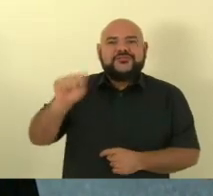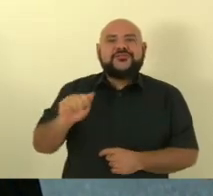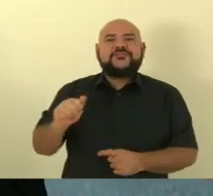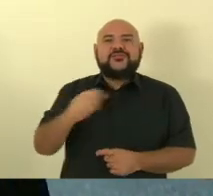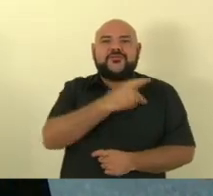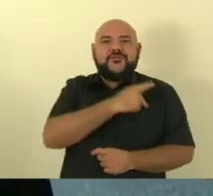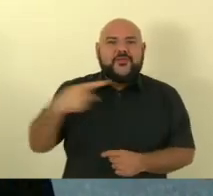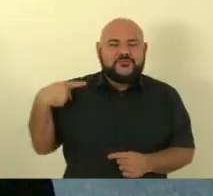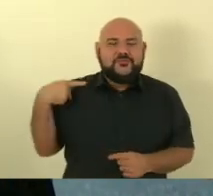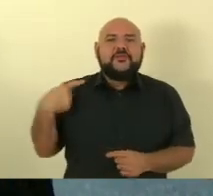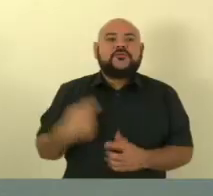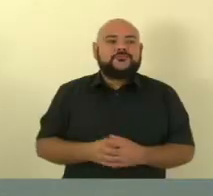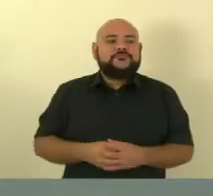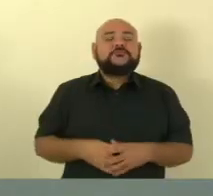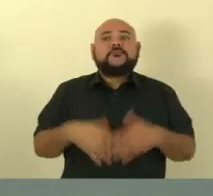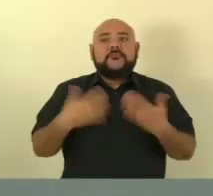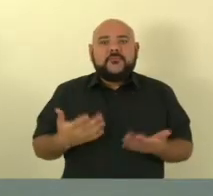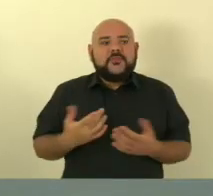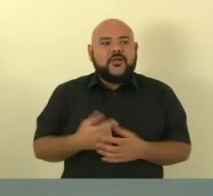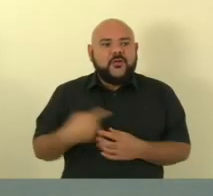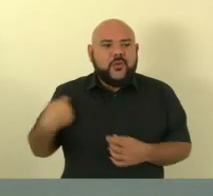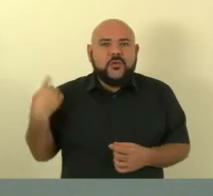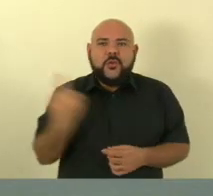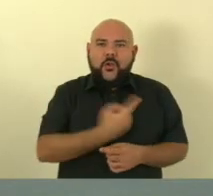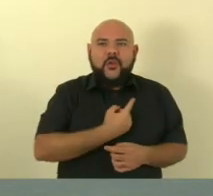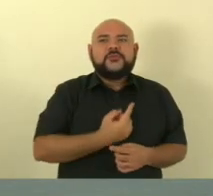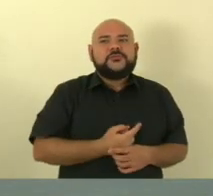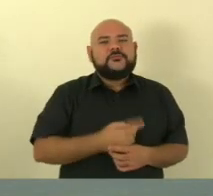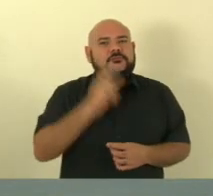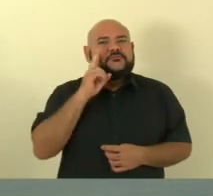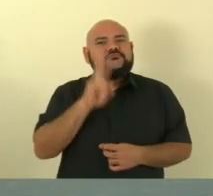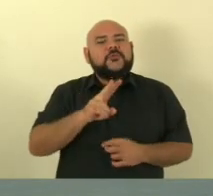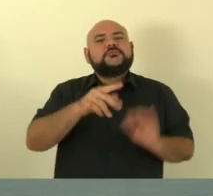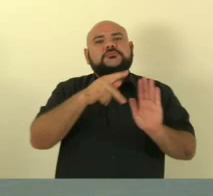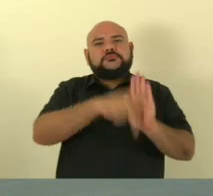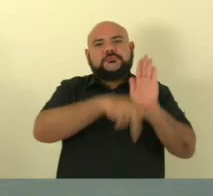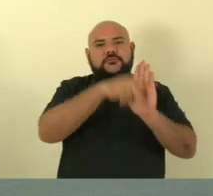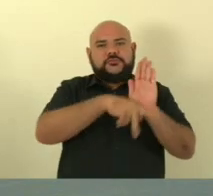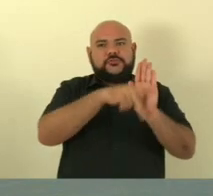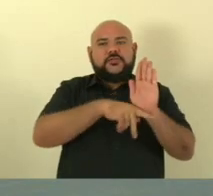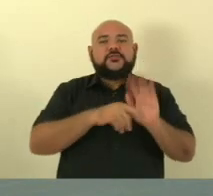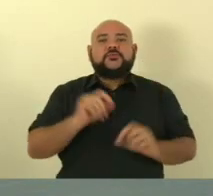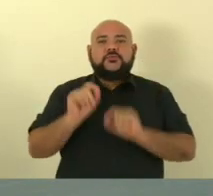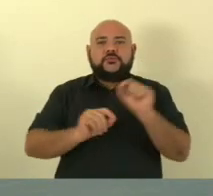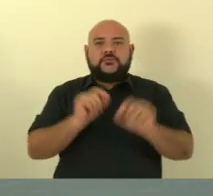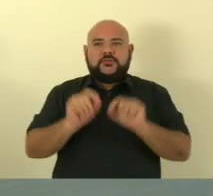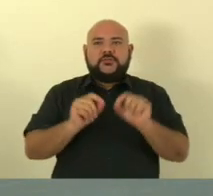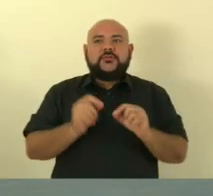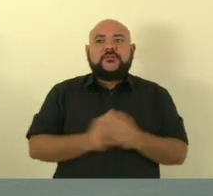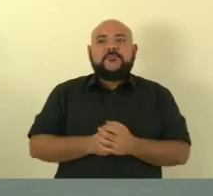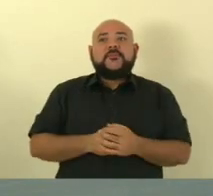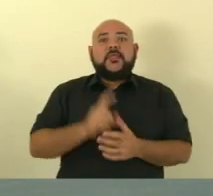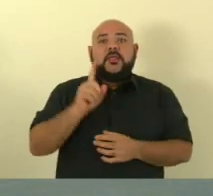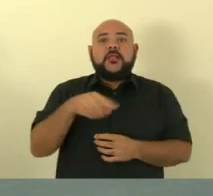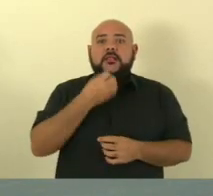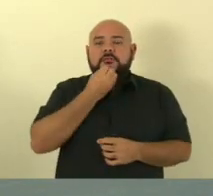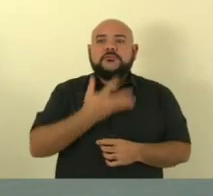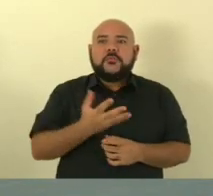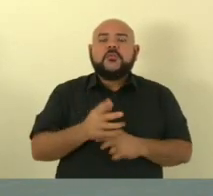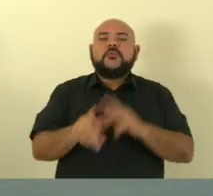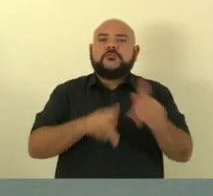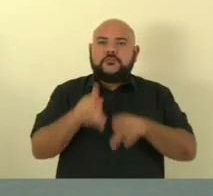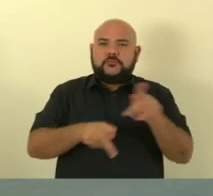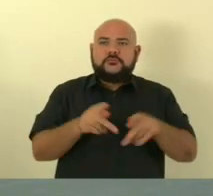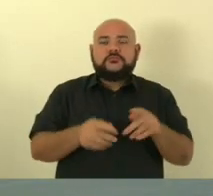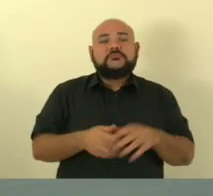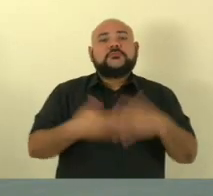vamos ter a oportunidade de apreciar um projeto, senhor presidente, que torna de utilidade pública a associação. Então, cumprimentar o